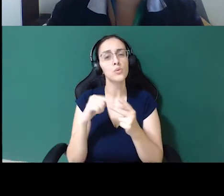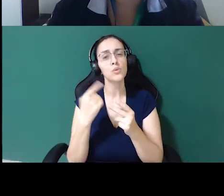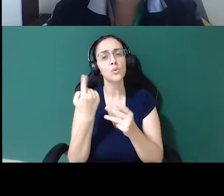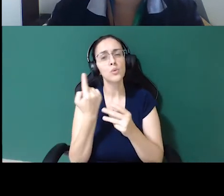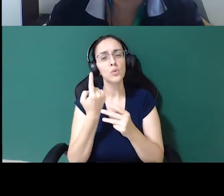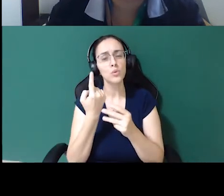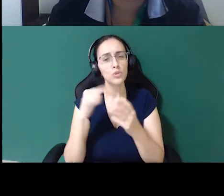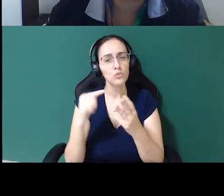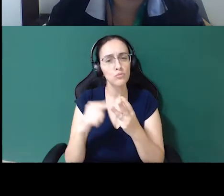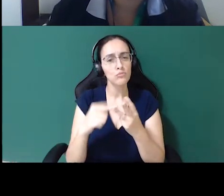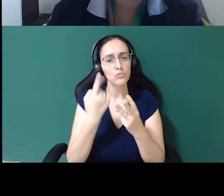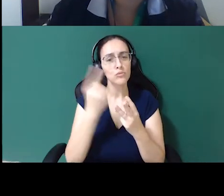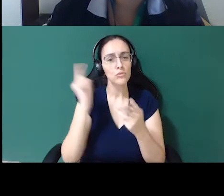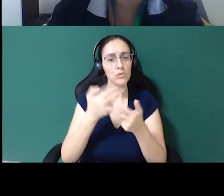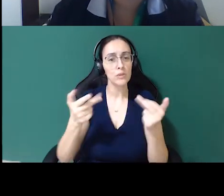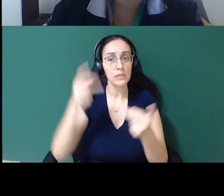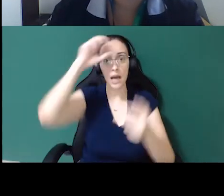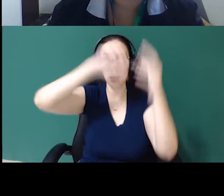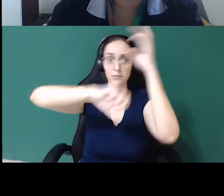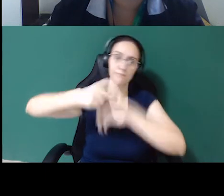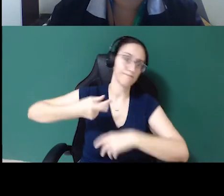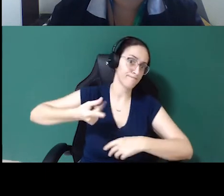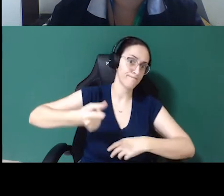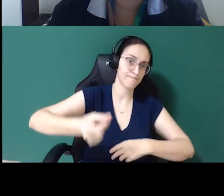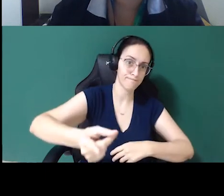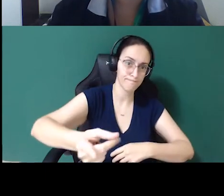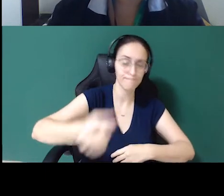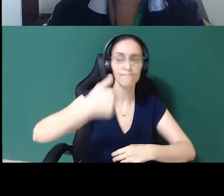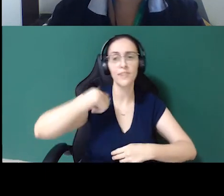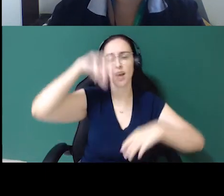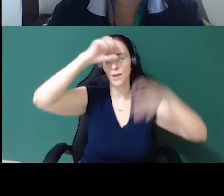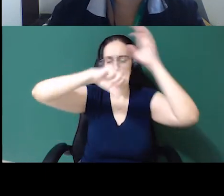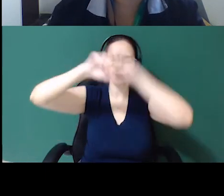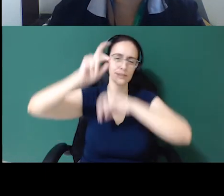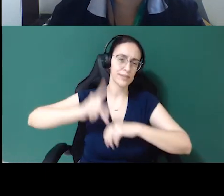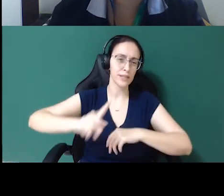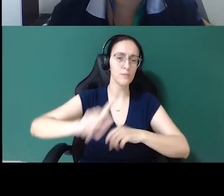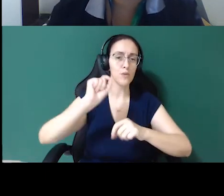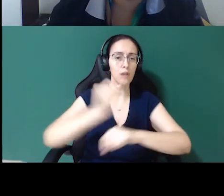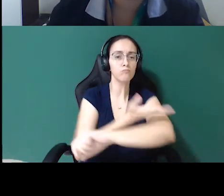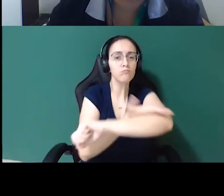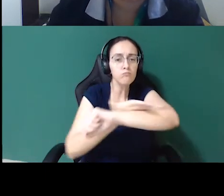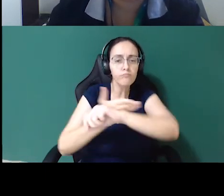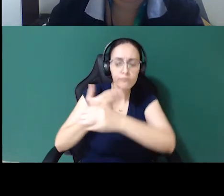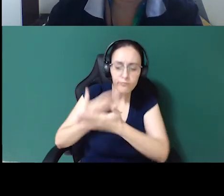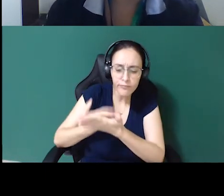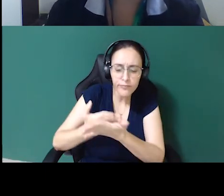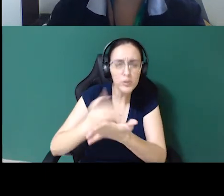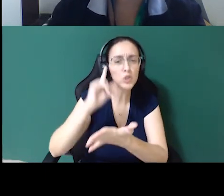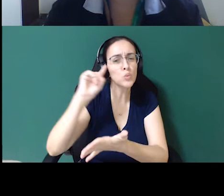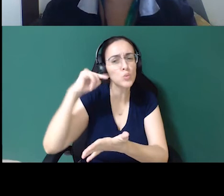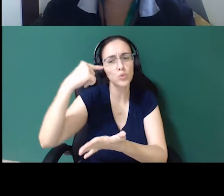questão do aprendizado, que eu chamei aqui de eterno aprendizado, que seria uma rotina de estudo contínua.